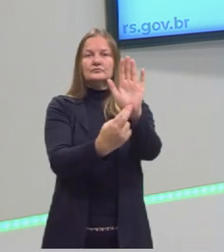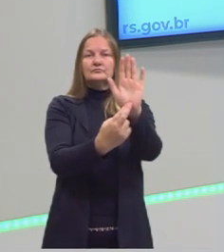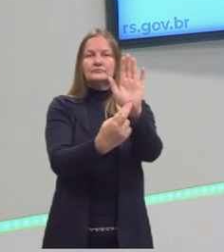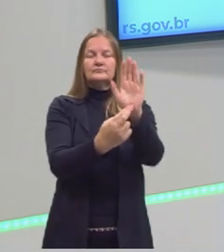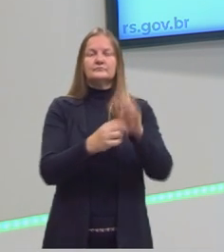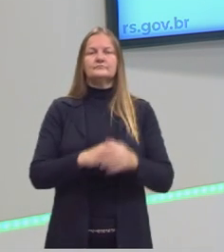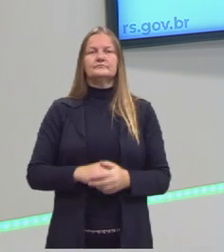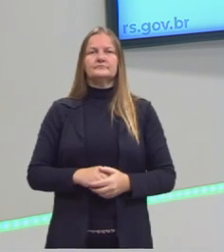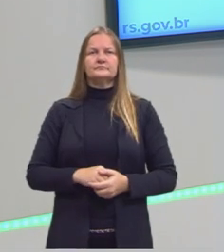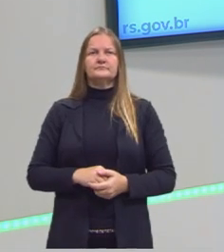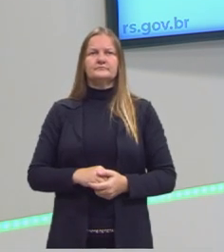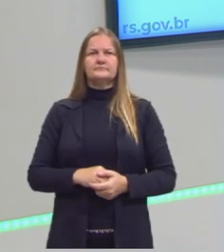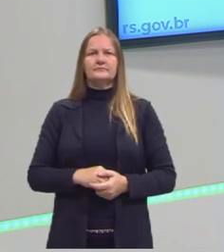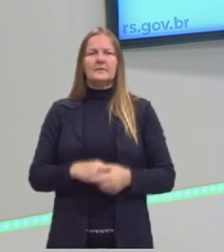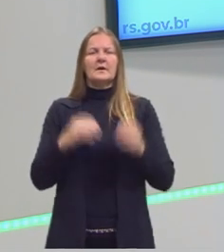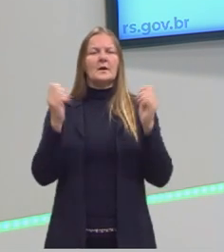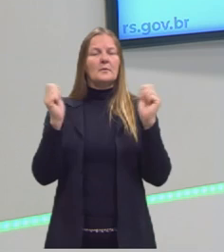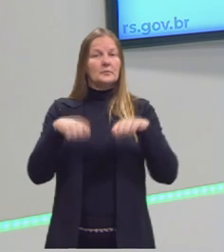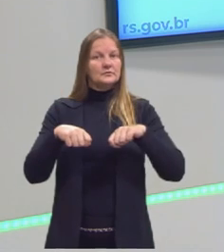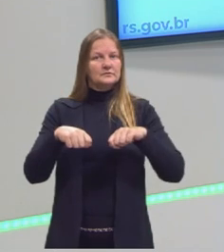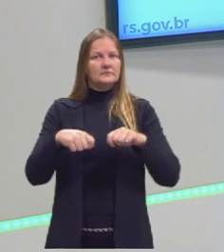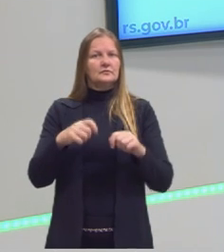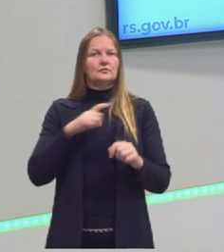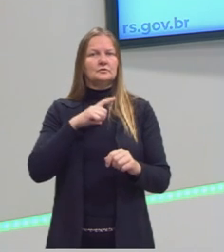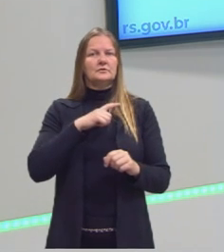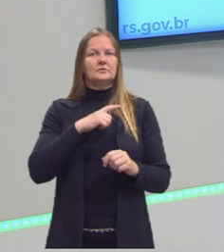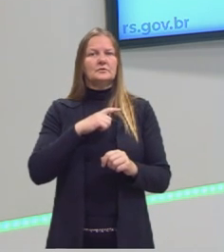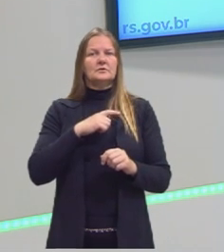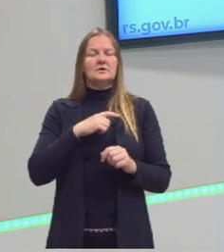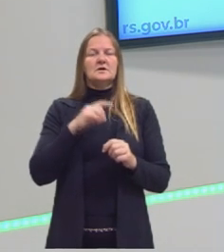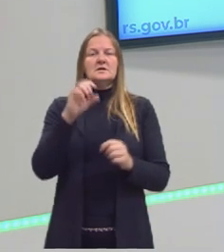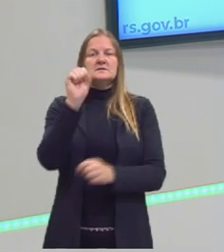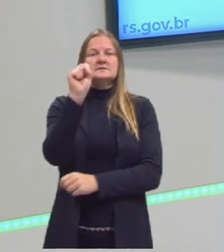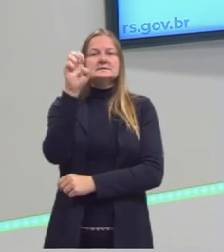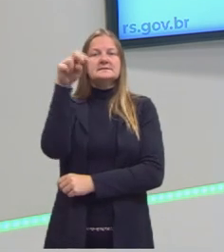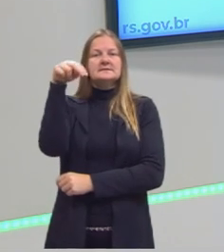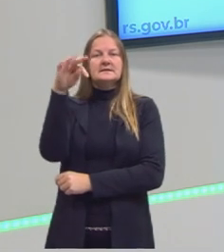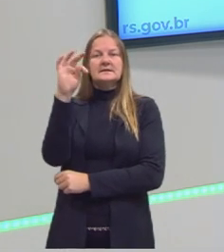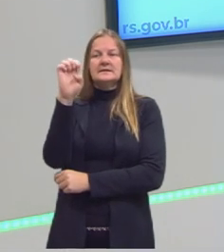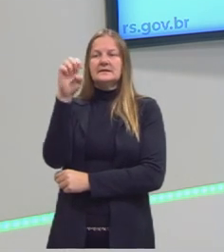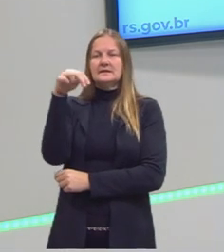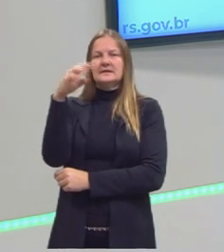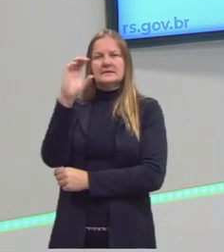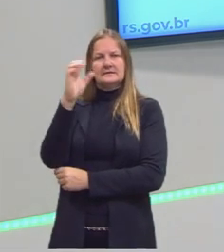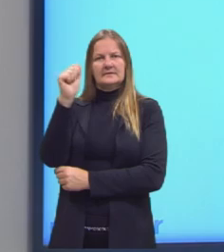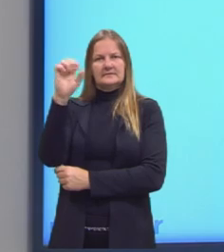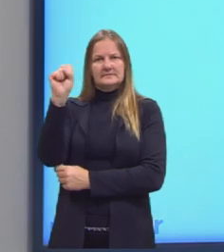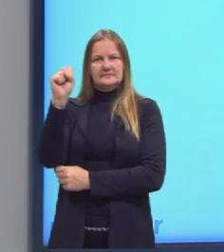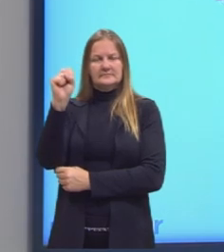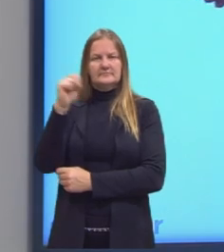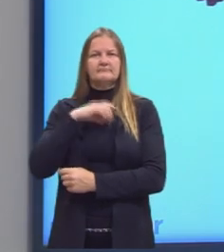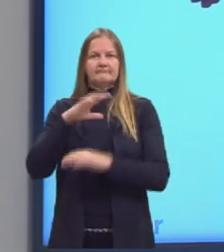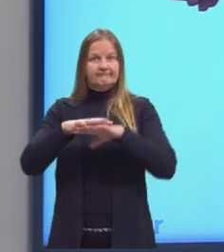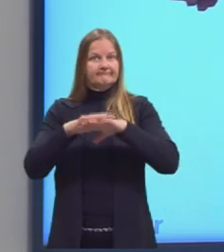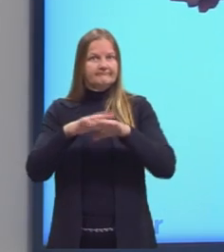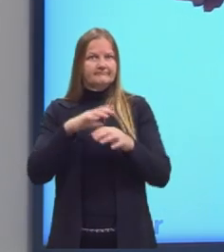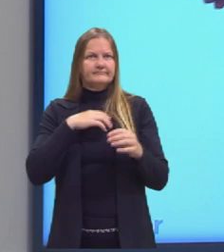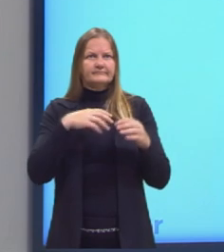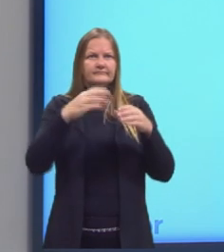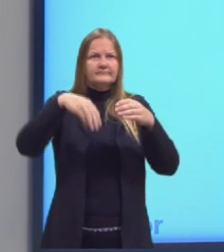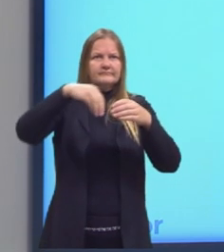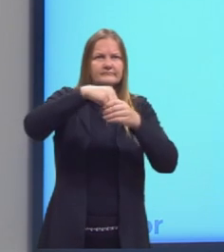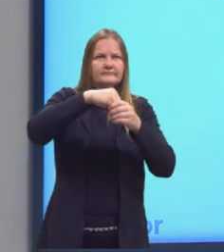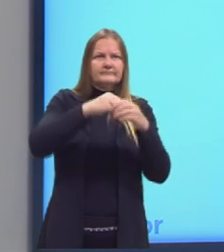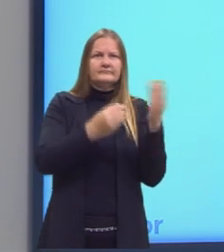elementos? Eu posso descrever ele através de sentenças matemáticas. Então, por exemplo, aqui nós temos o conjunto